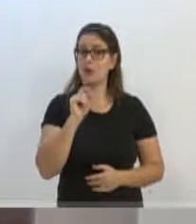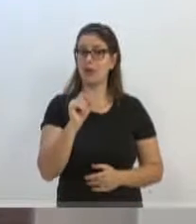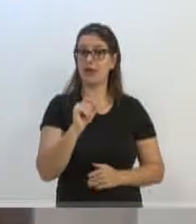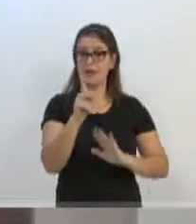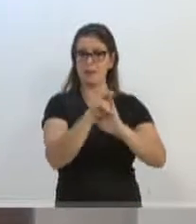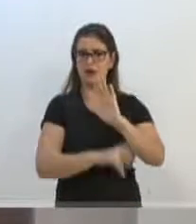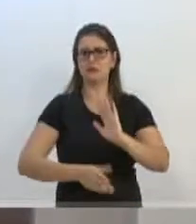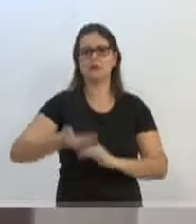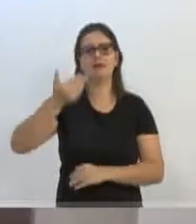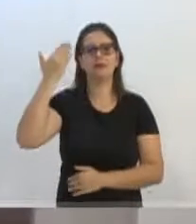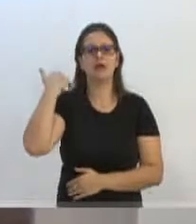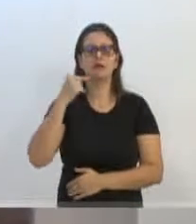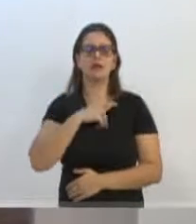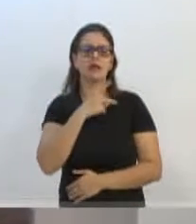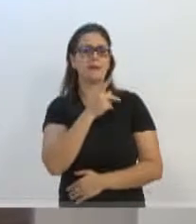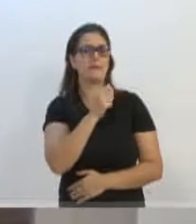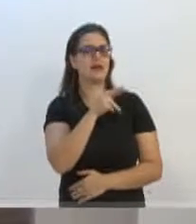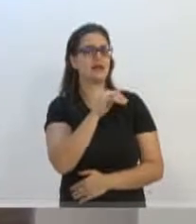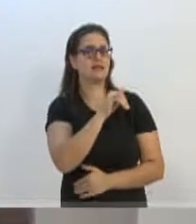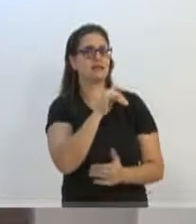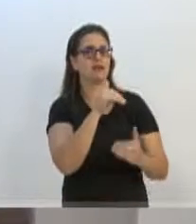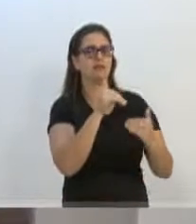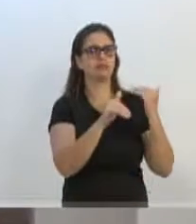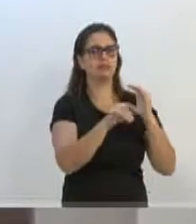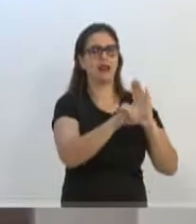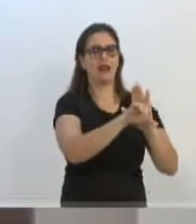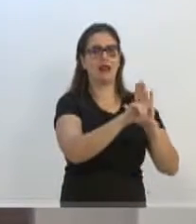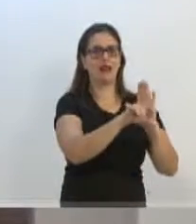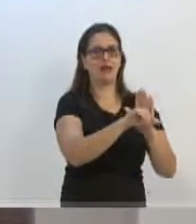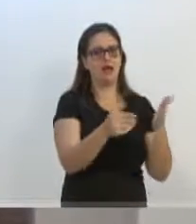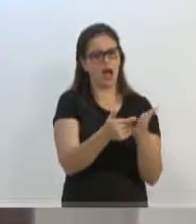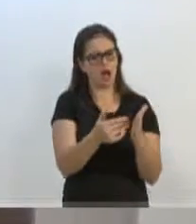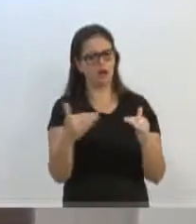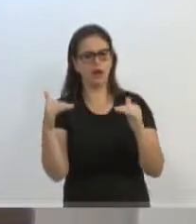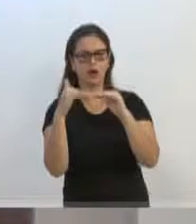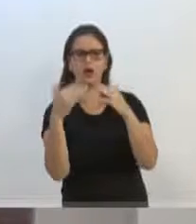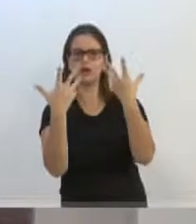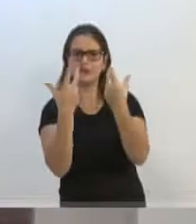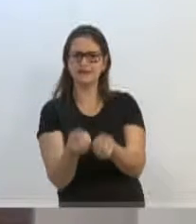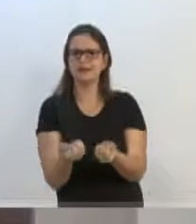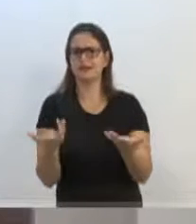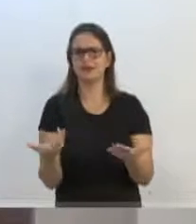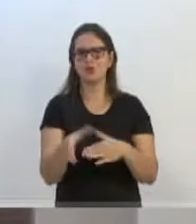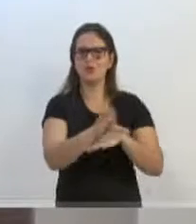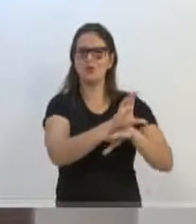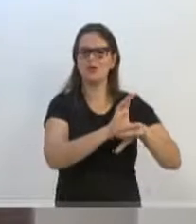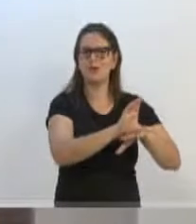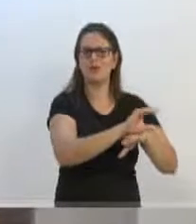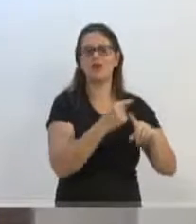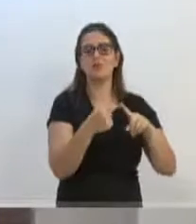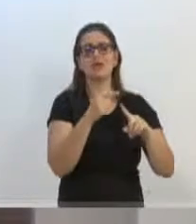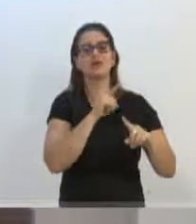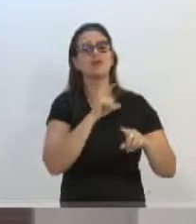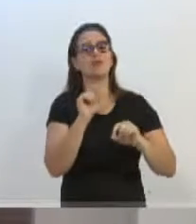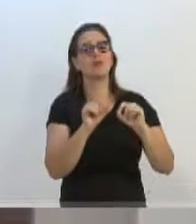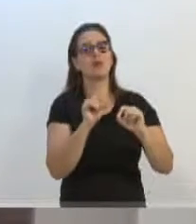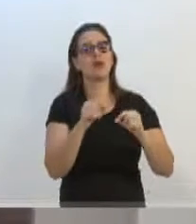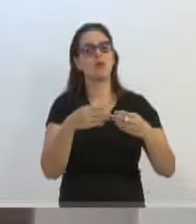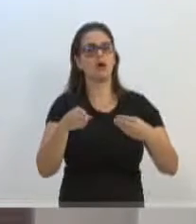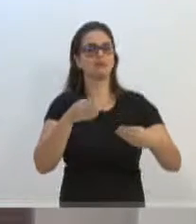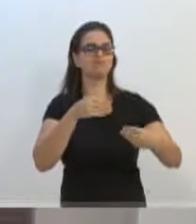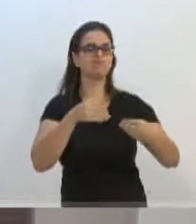que no passado levaram parecer de inconstitucional, agora estão levando parecer de constitucional, porque nós tivemos, de certa forma, uma